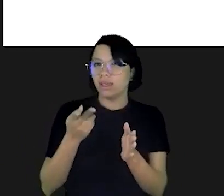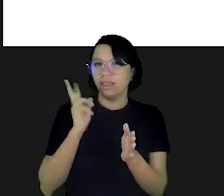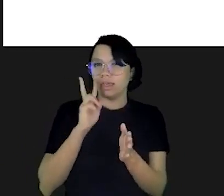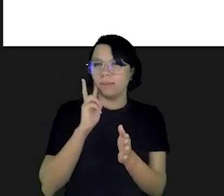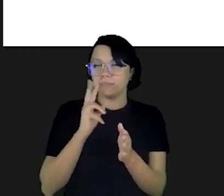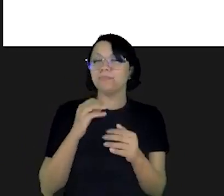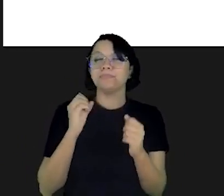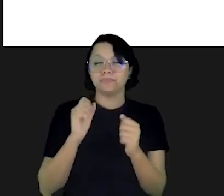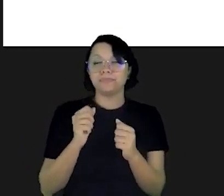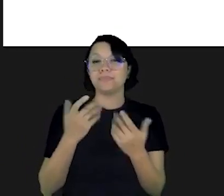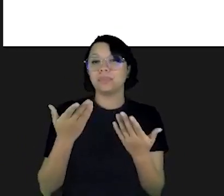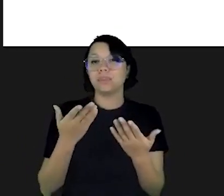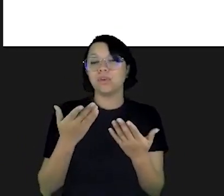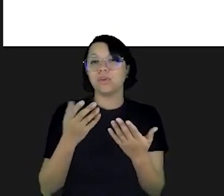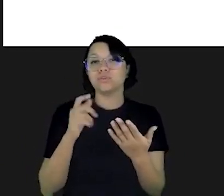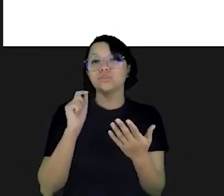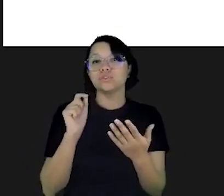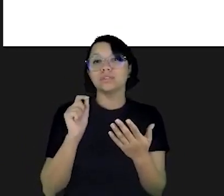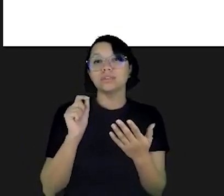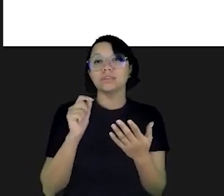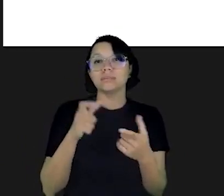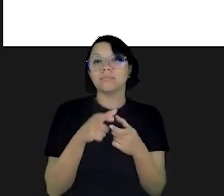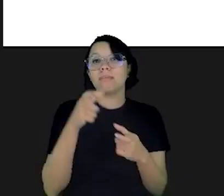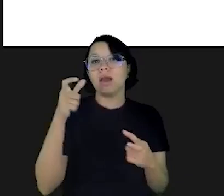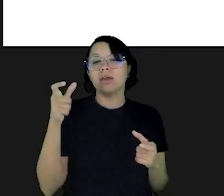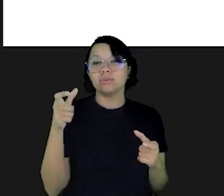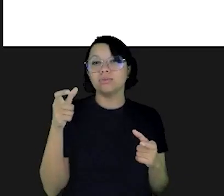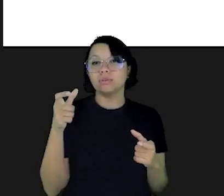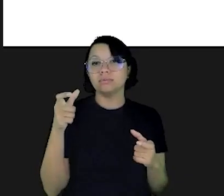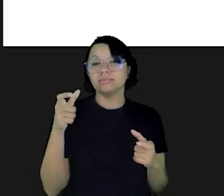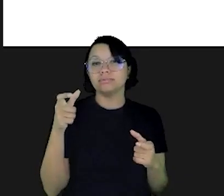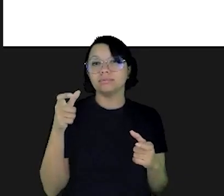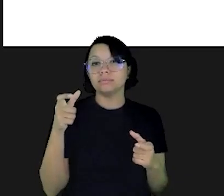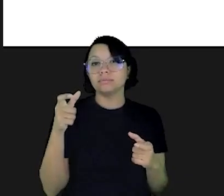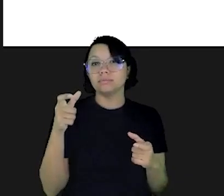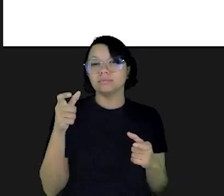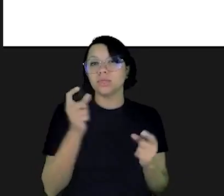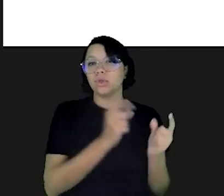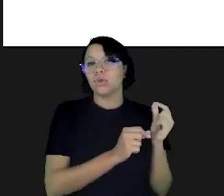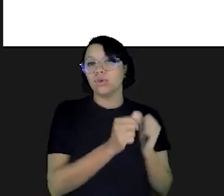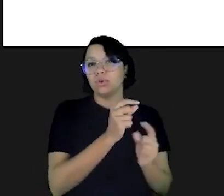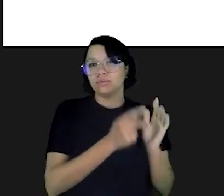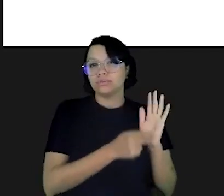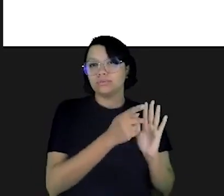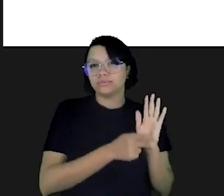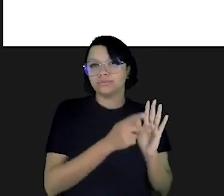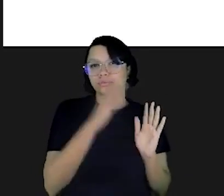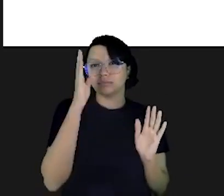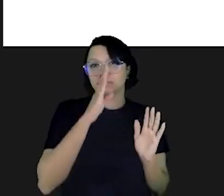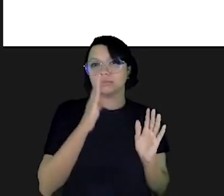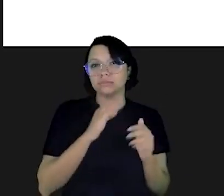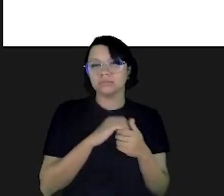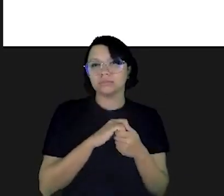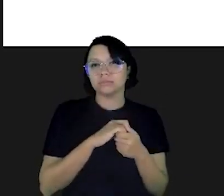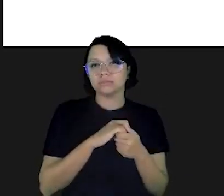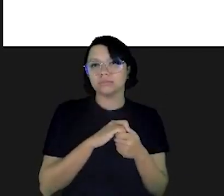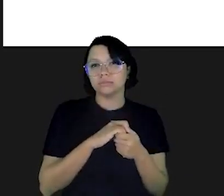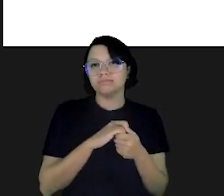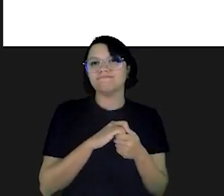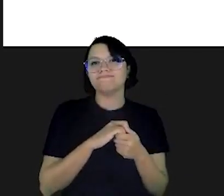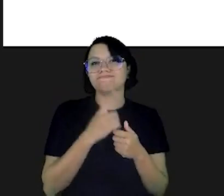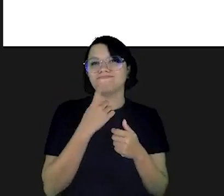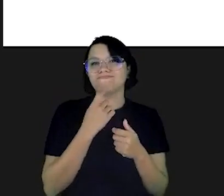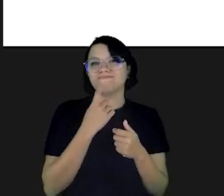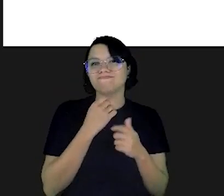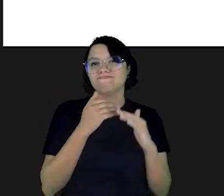2008 quando a gente fez aquela pesquisa que eu mencionei para vocês que é a de que grande parte dos orçamentos